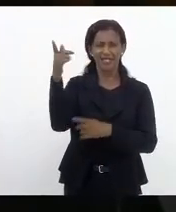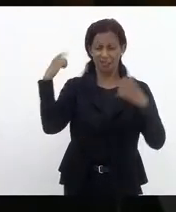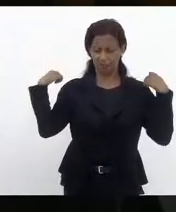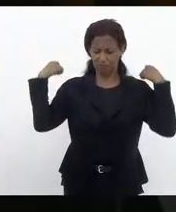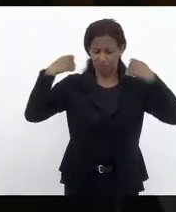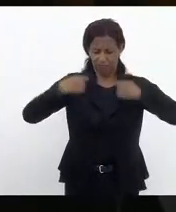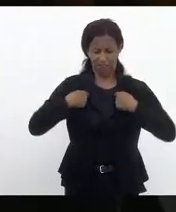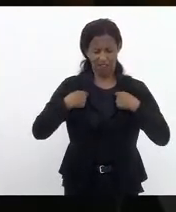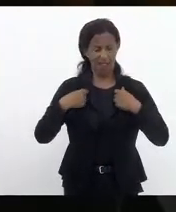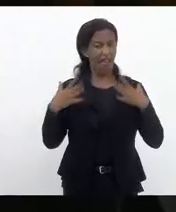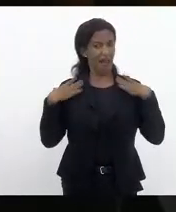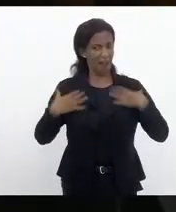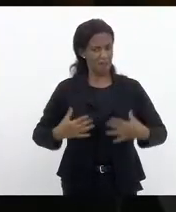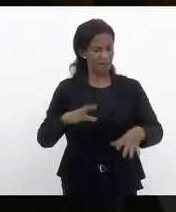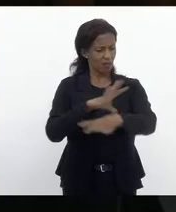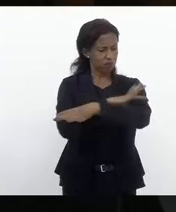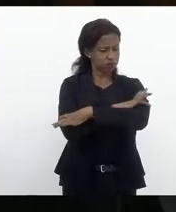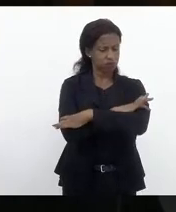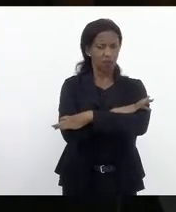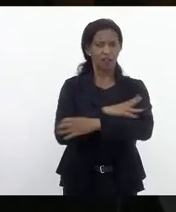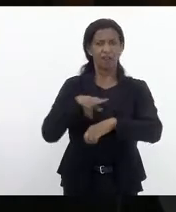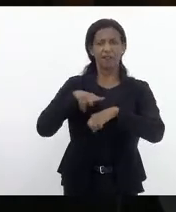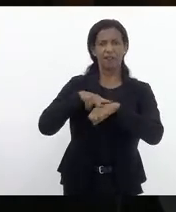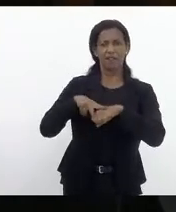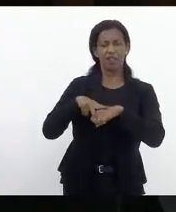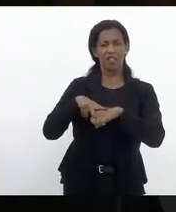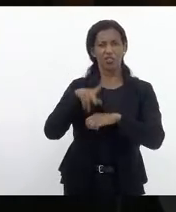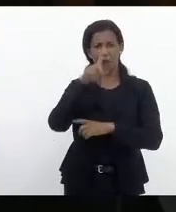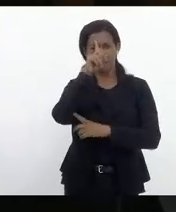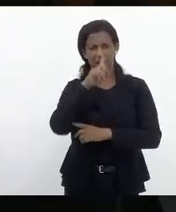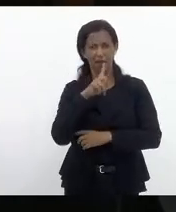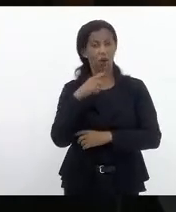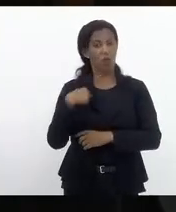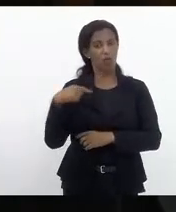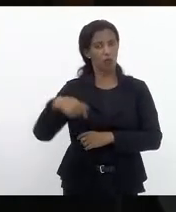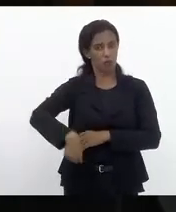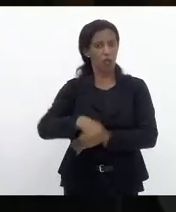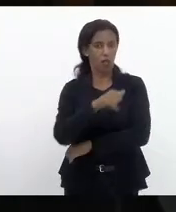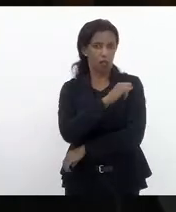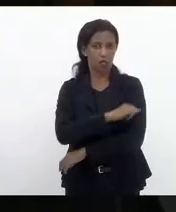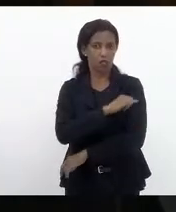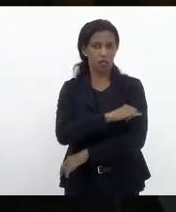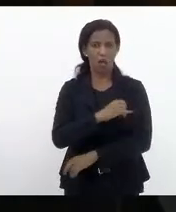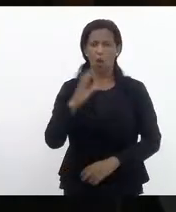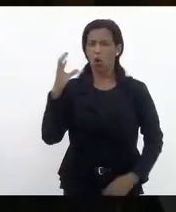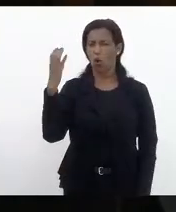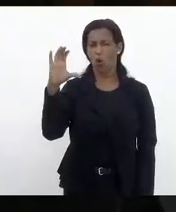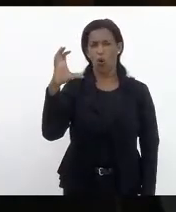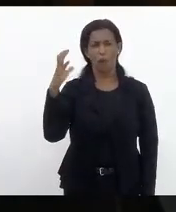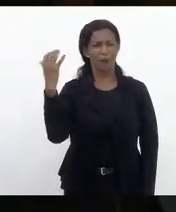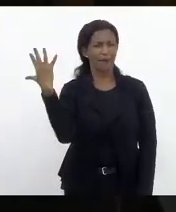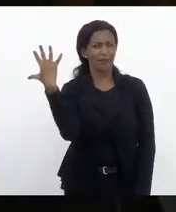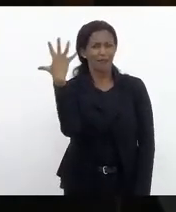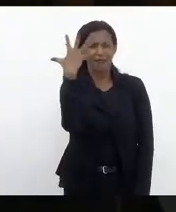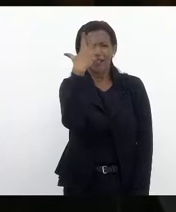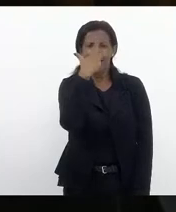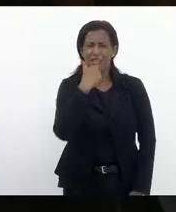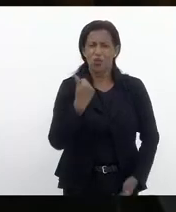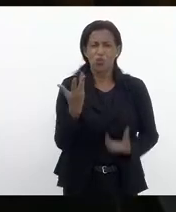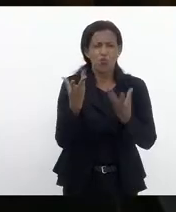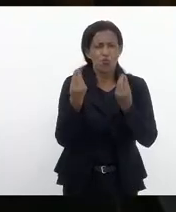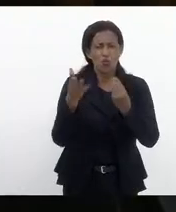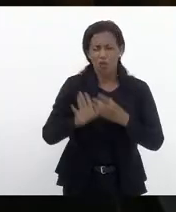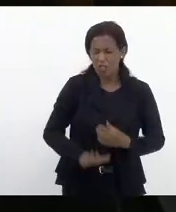camisas verde e amarela Copacabana eu fiquei no Rio de Janeiro Copacabana estava lindíssimo tomado de crianças